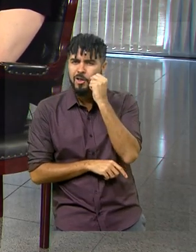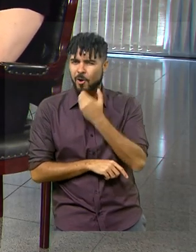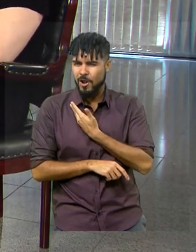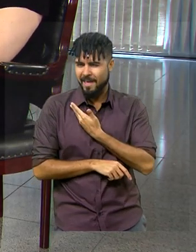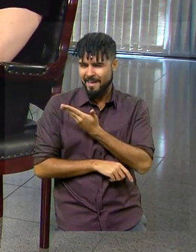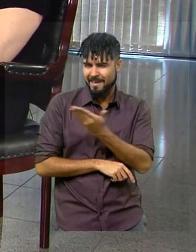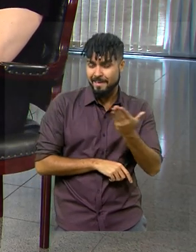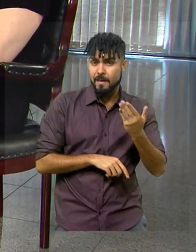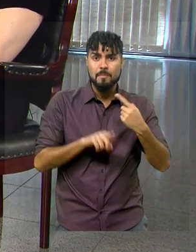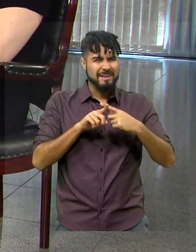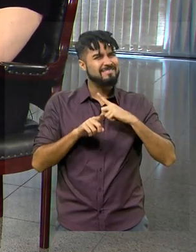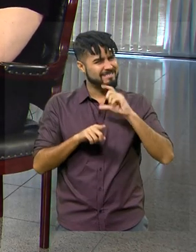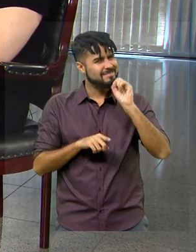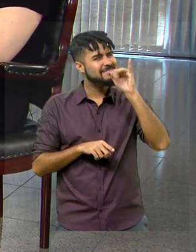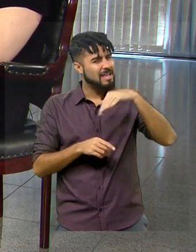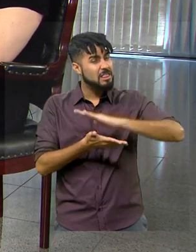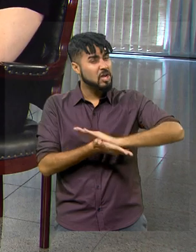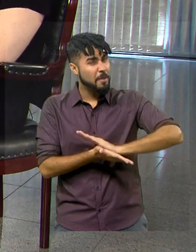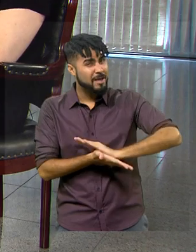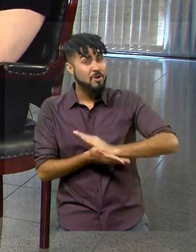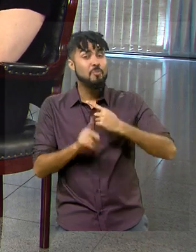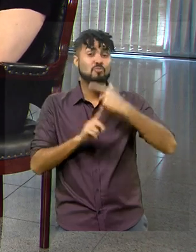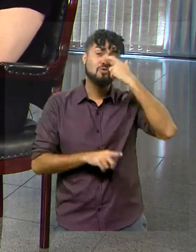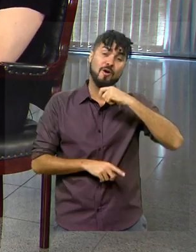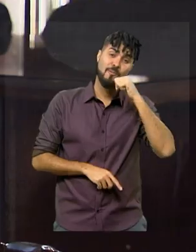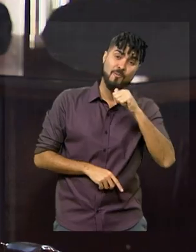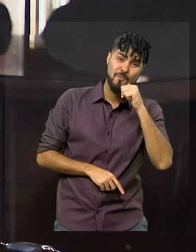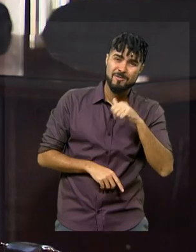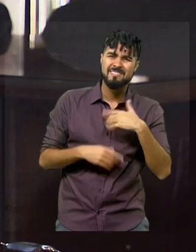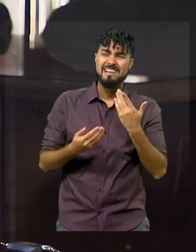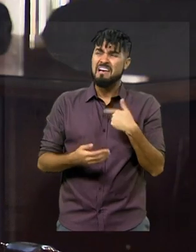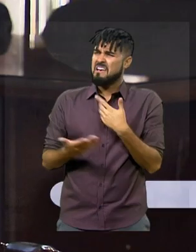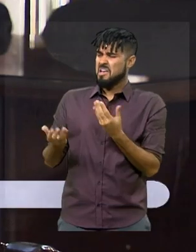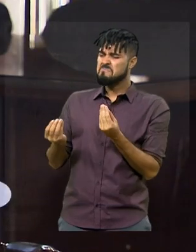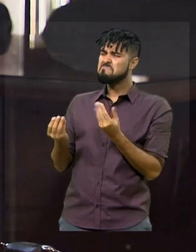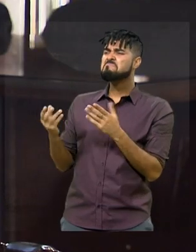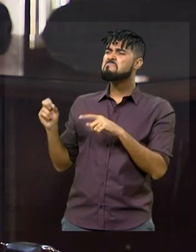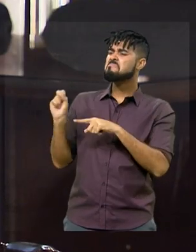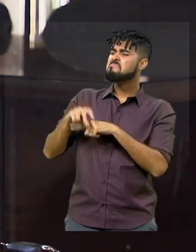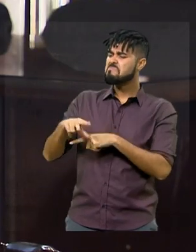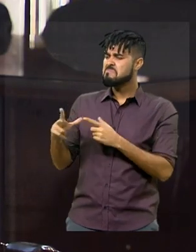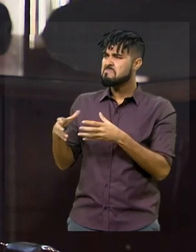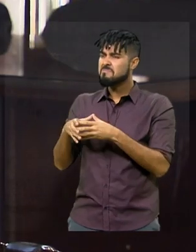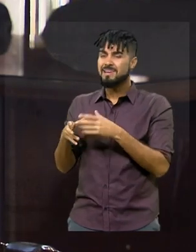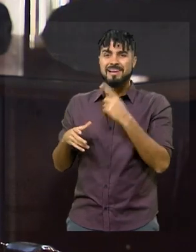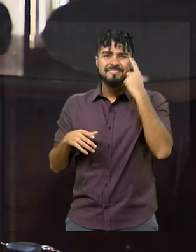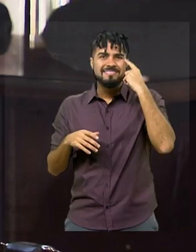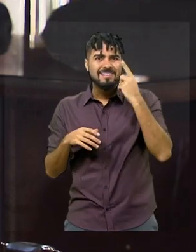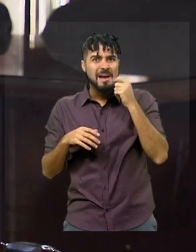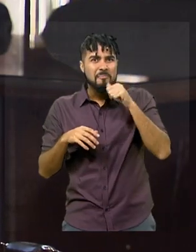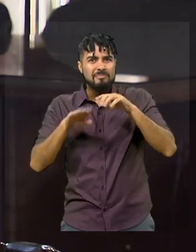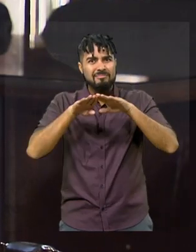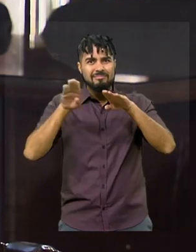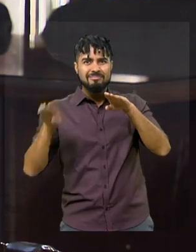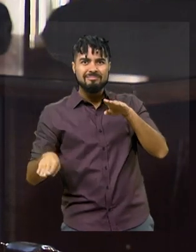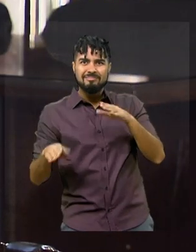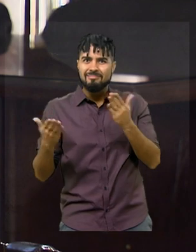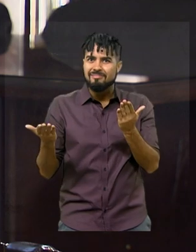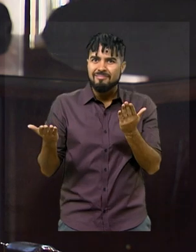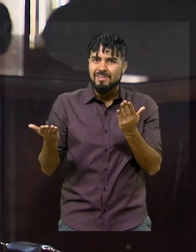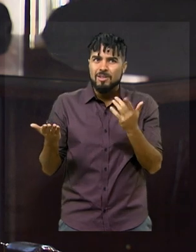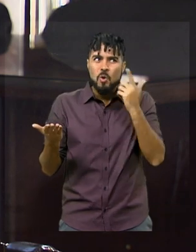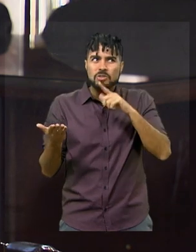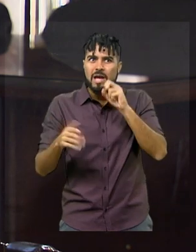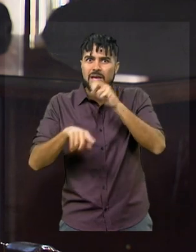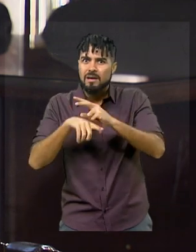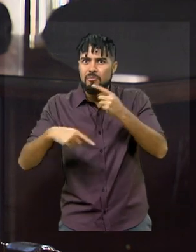coisa assim da discriminação em função do fato de ser mulher. Ah, chegou aqui por quê, né? Como se nós fôssemos diferente na entrada da vida